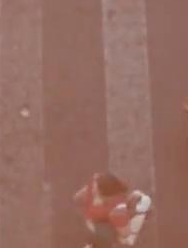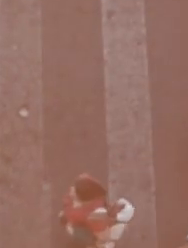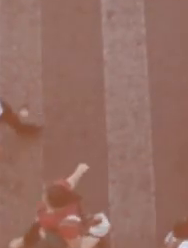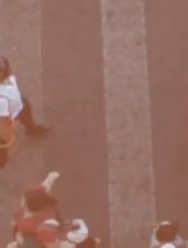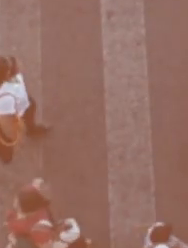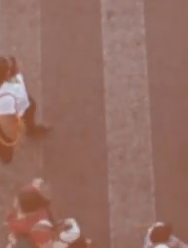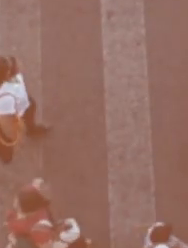Tchau! Tchau! Tchau!